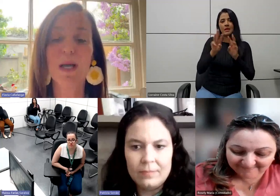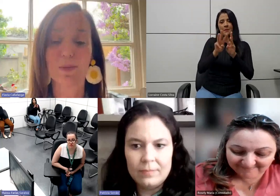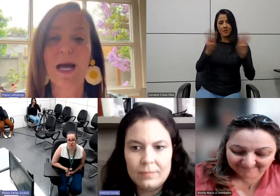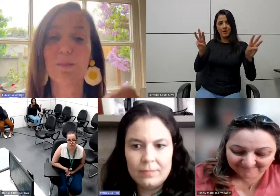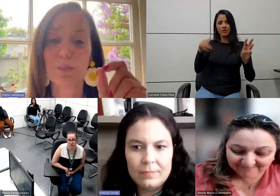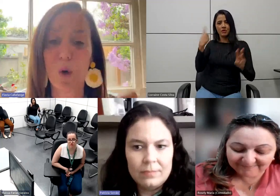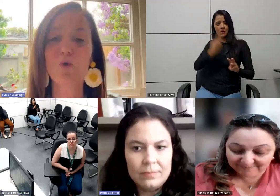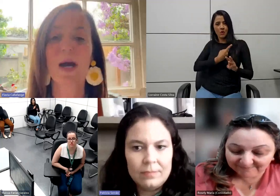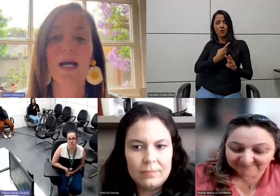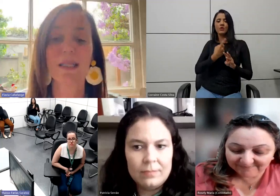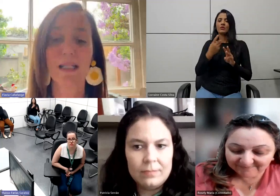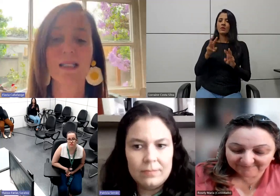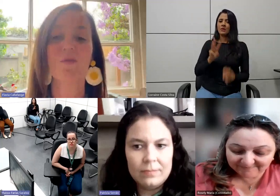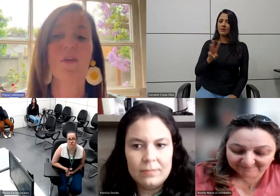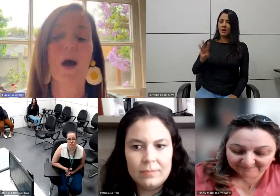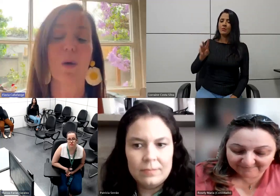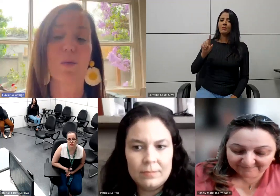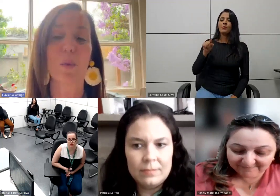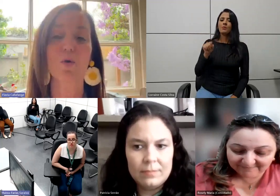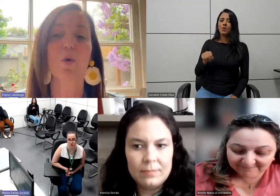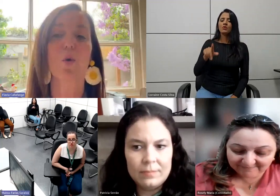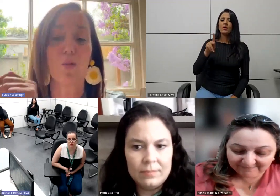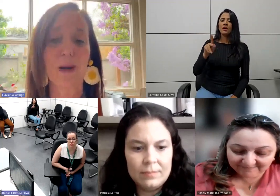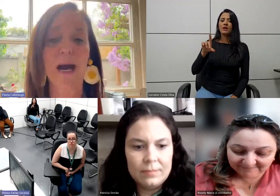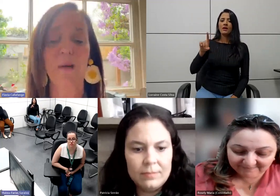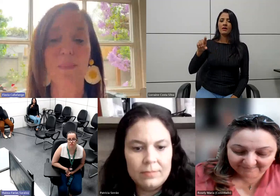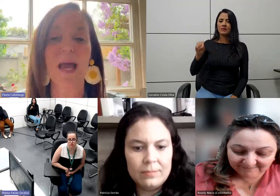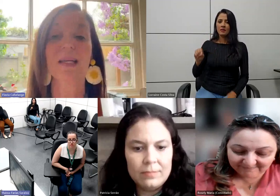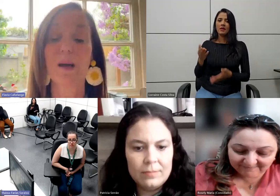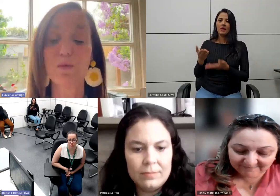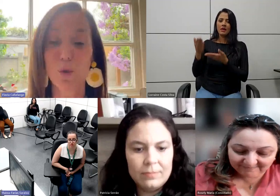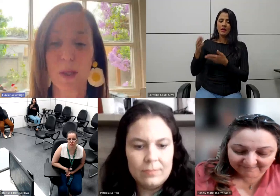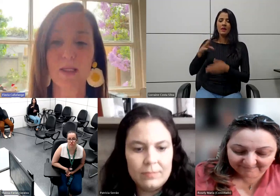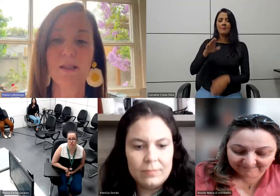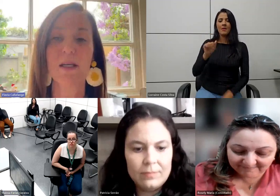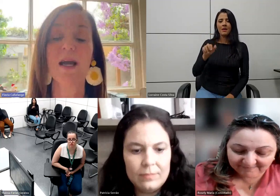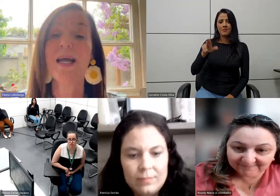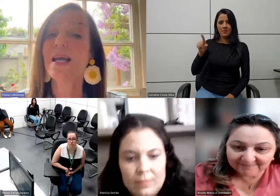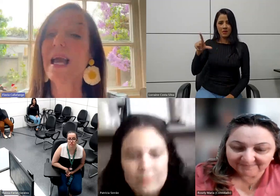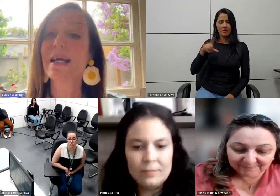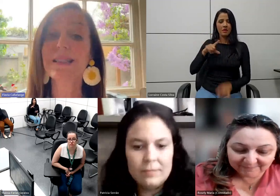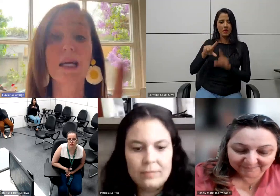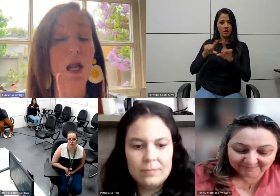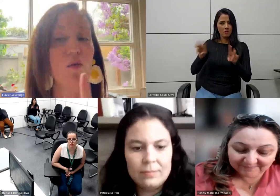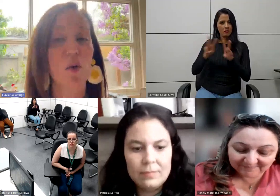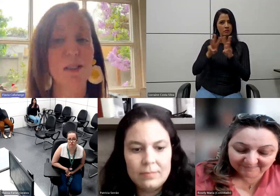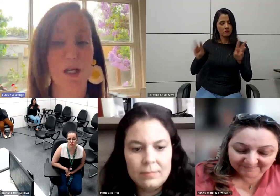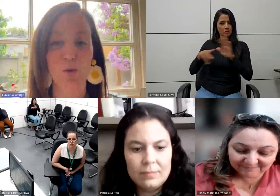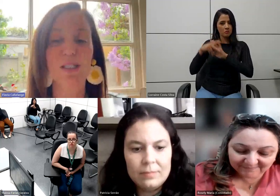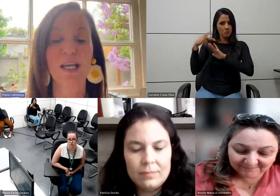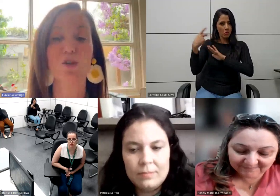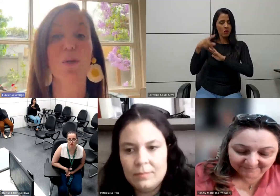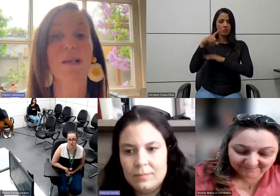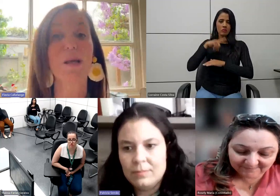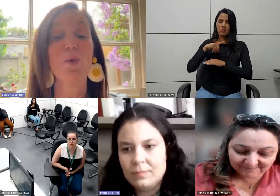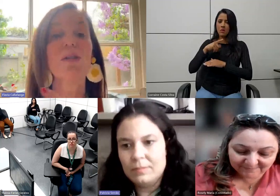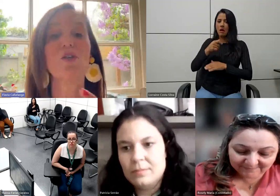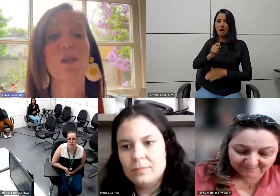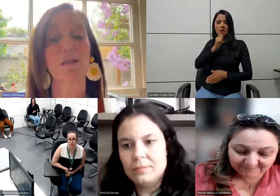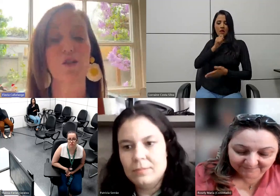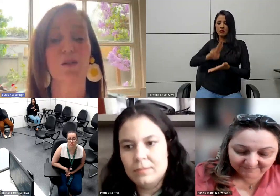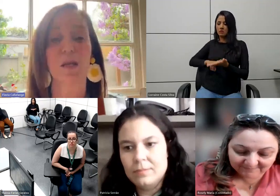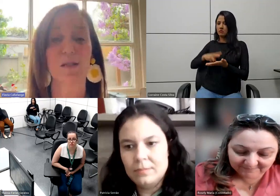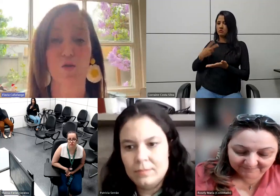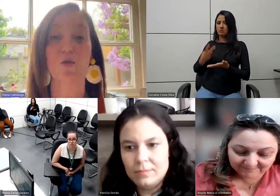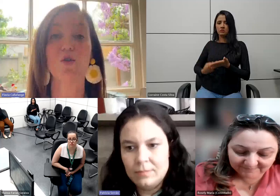www.hdsunflower.com.br Temos um índice que ainda não foi traduzido, porque tem